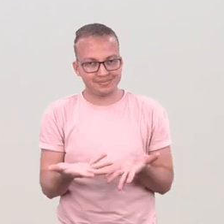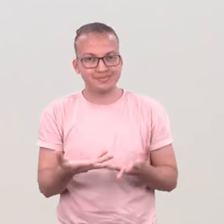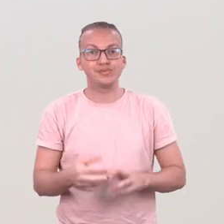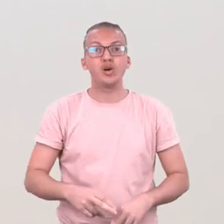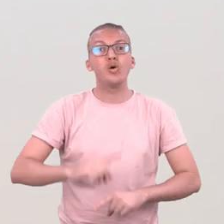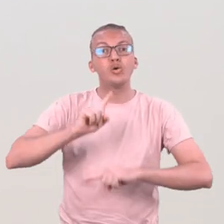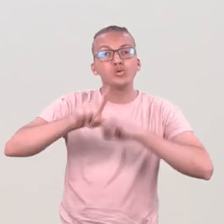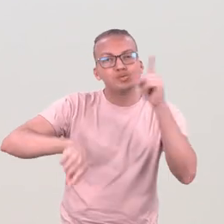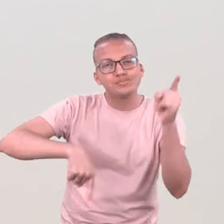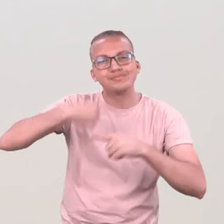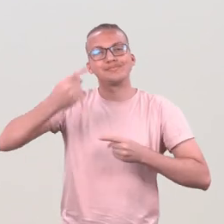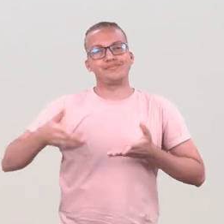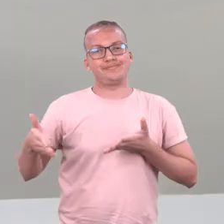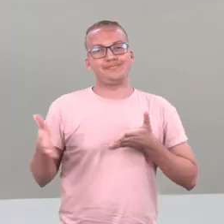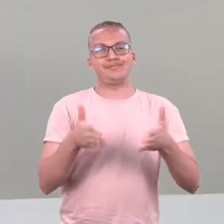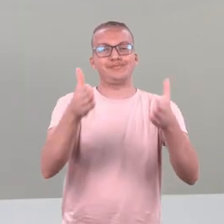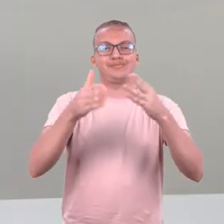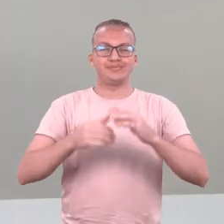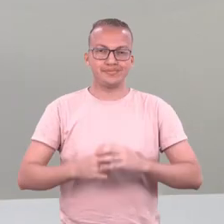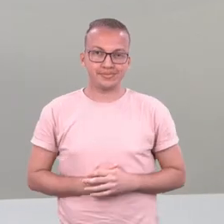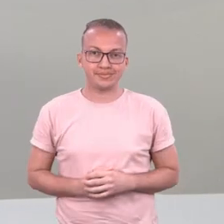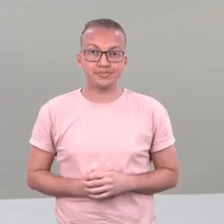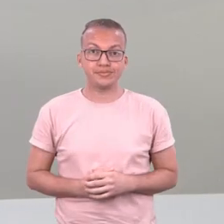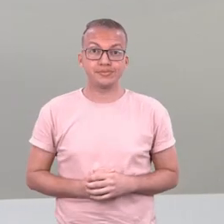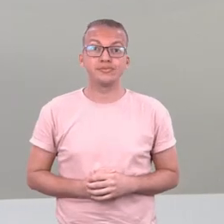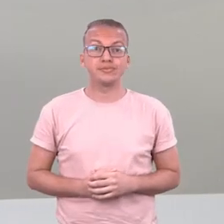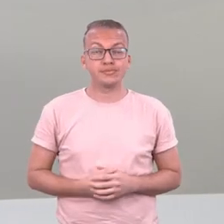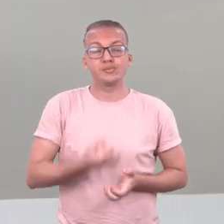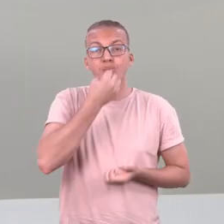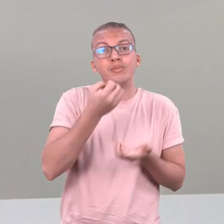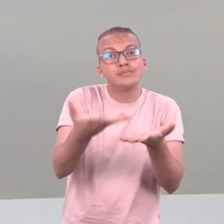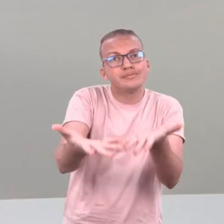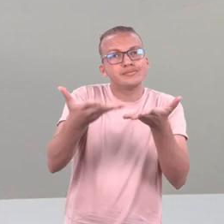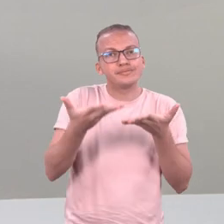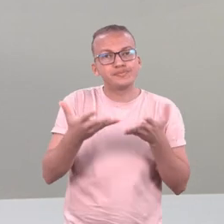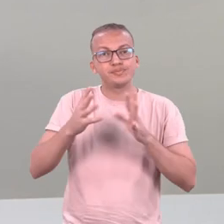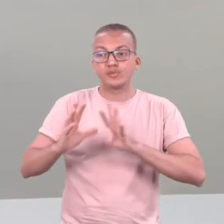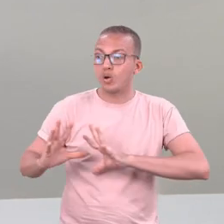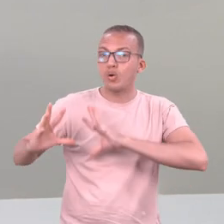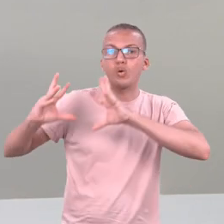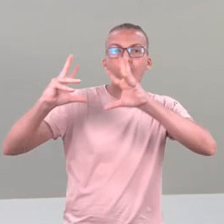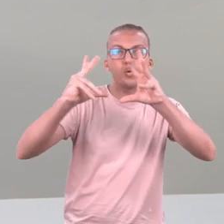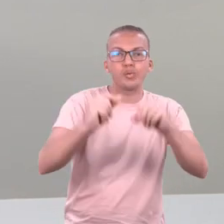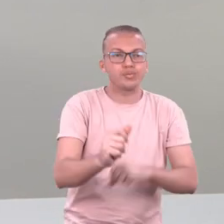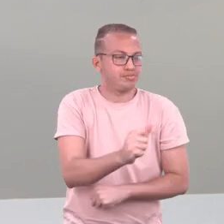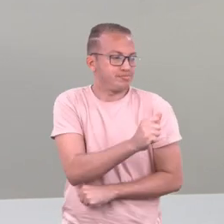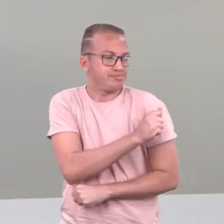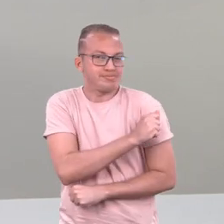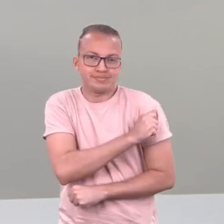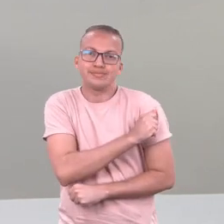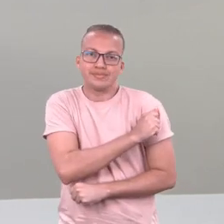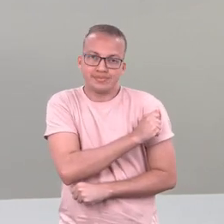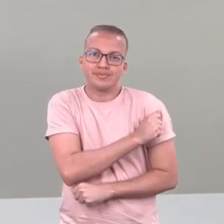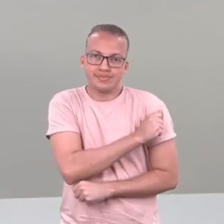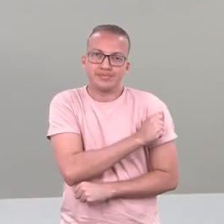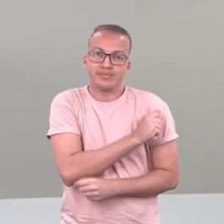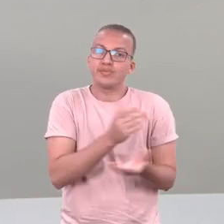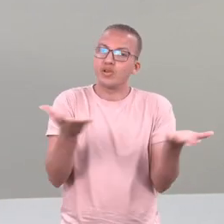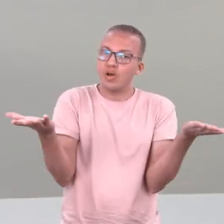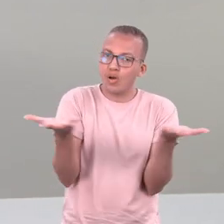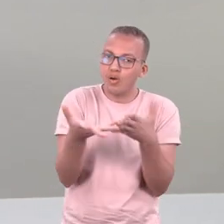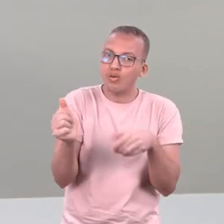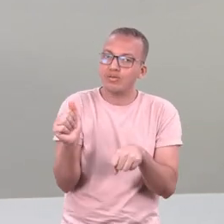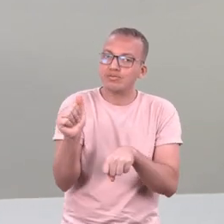-vindos! Sucesso na caminhada! Eu dou as boas-vindas a todos os alunos que estão